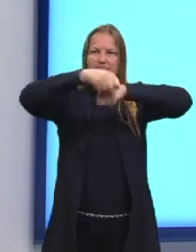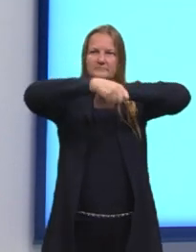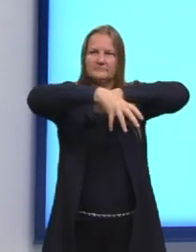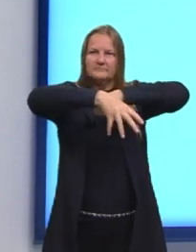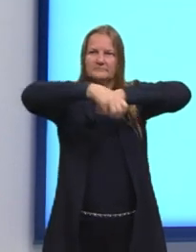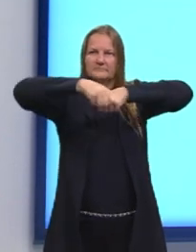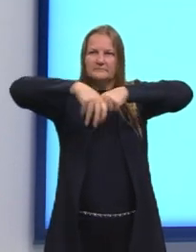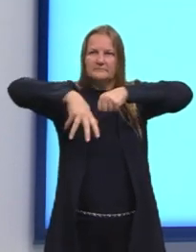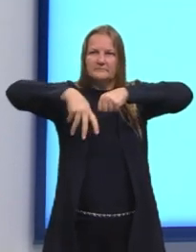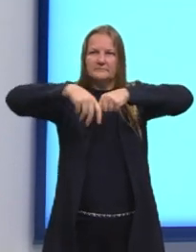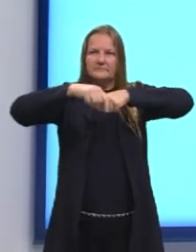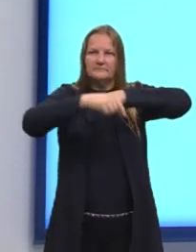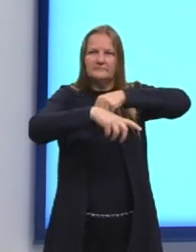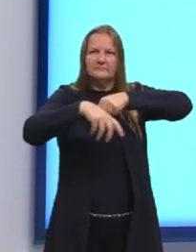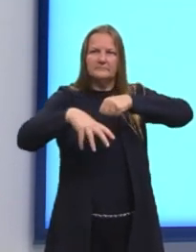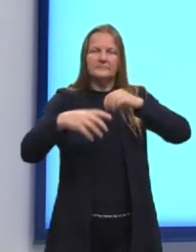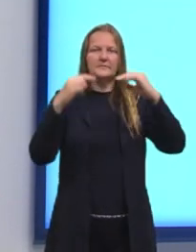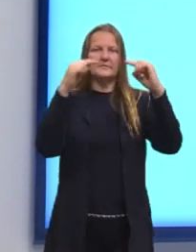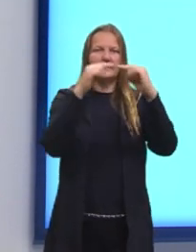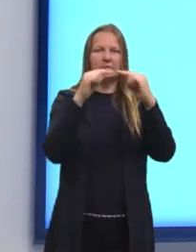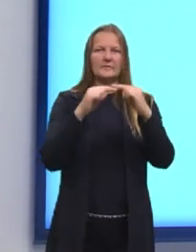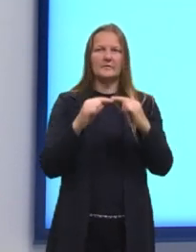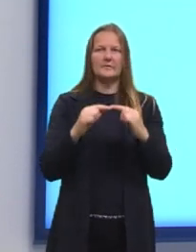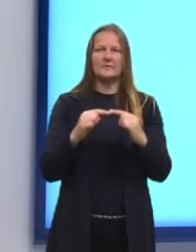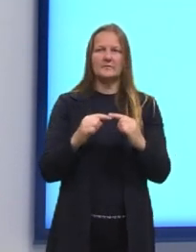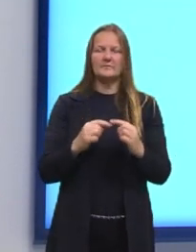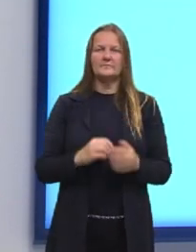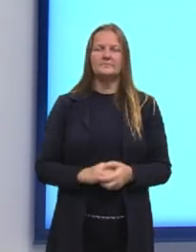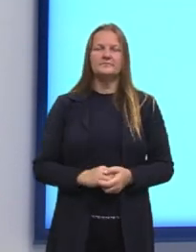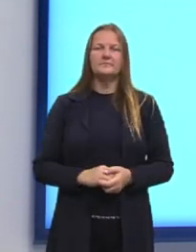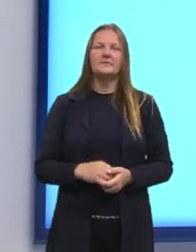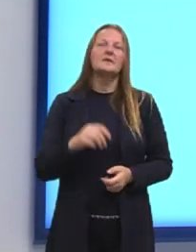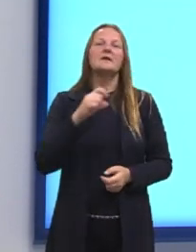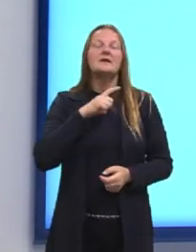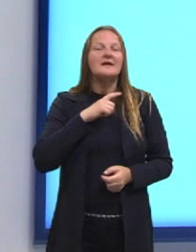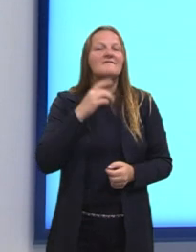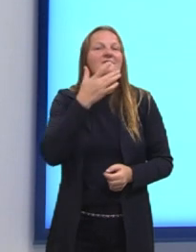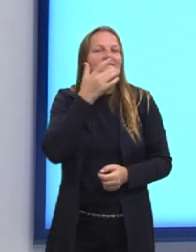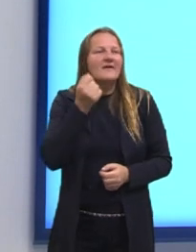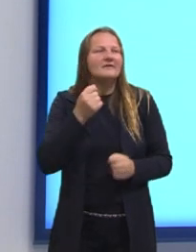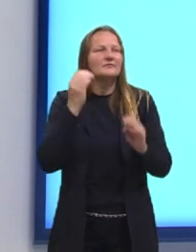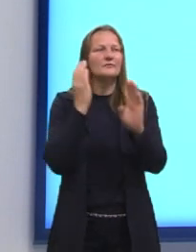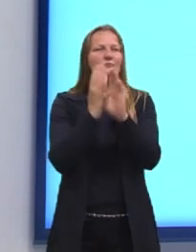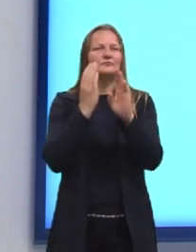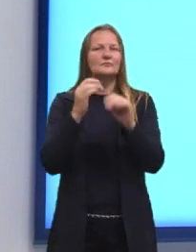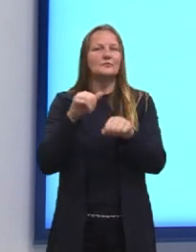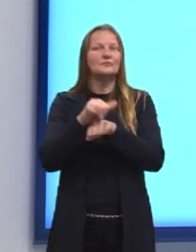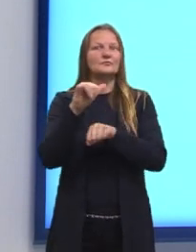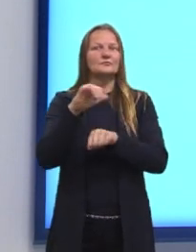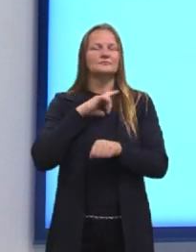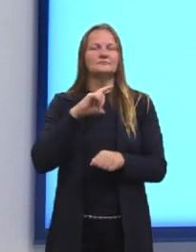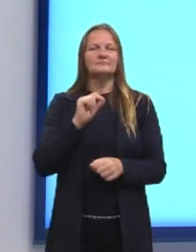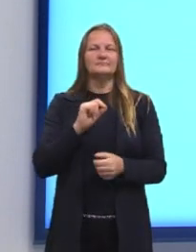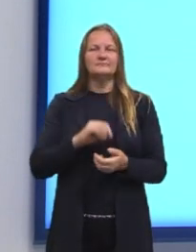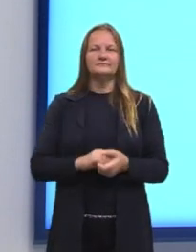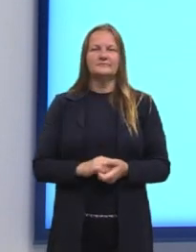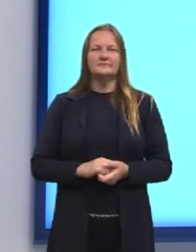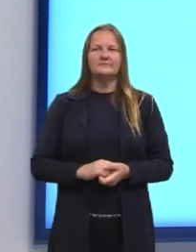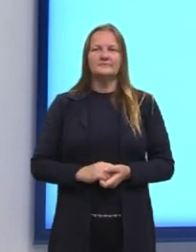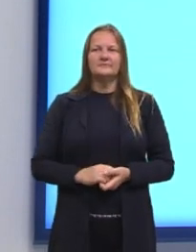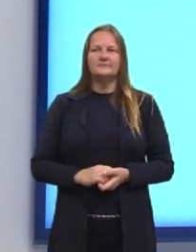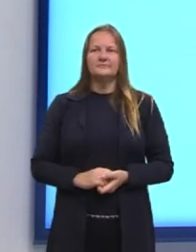fala em análise combinatória, o que é muito comum de acontecer nessas situações é